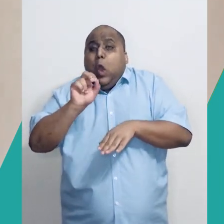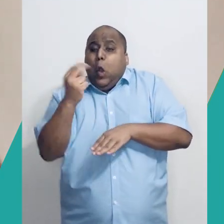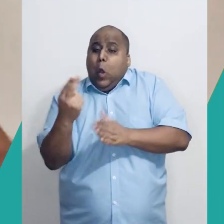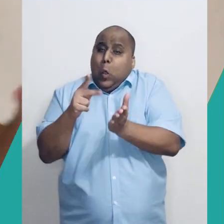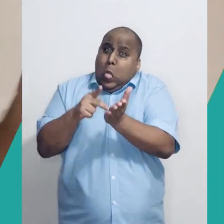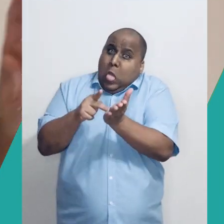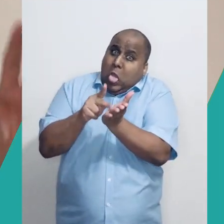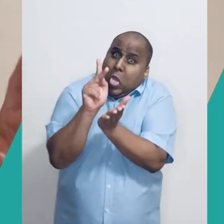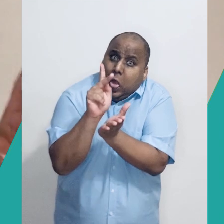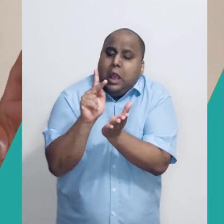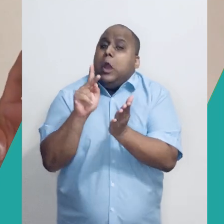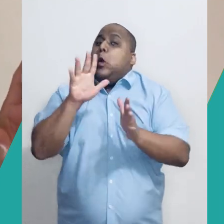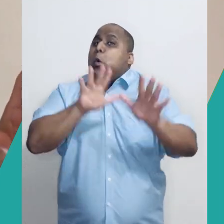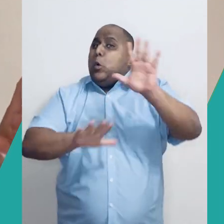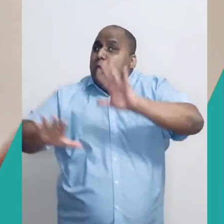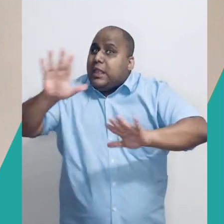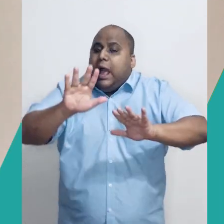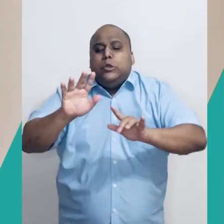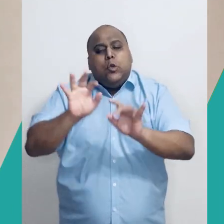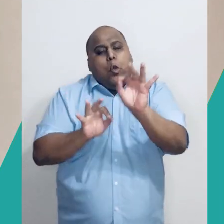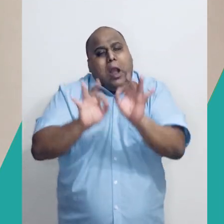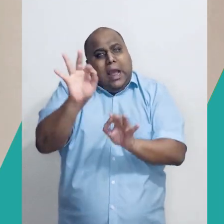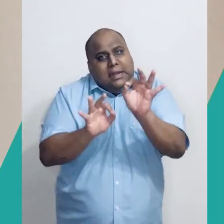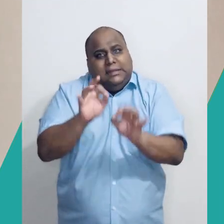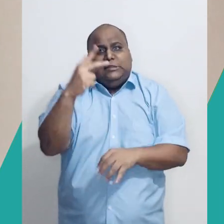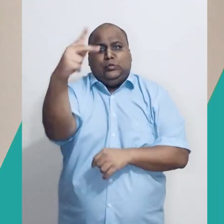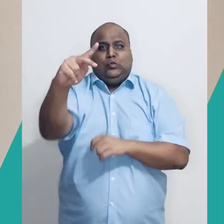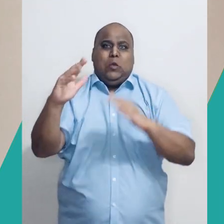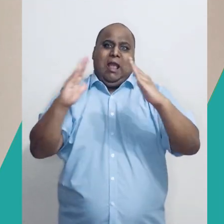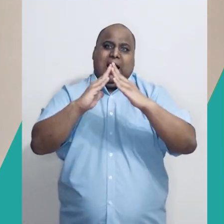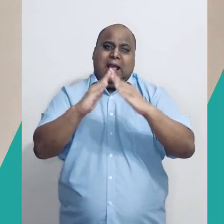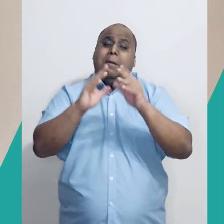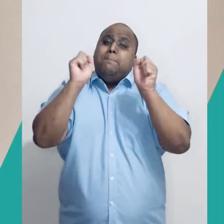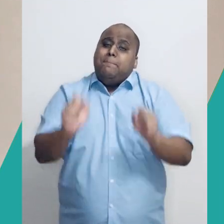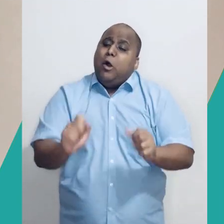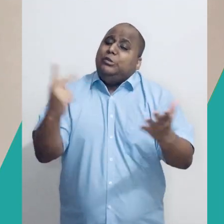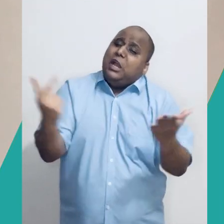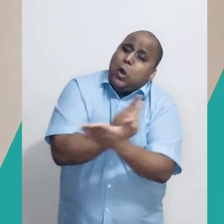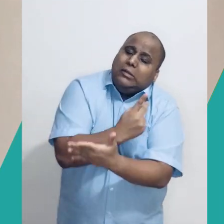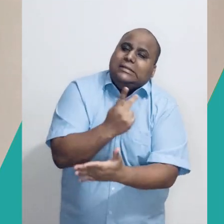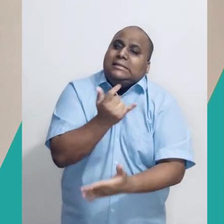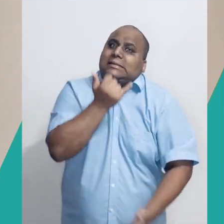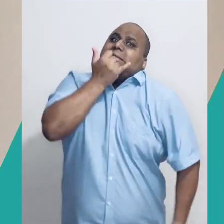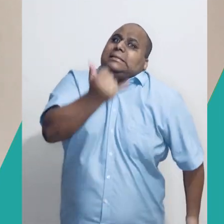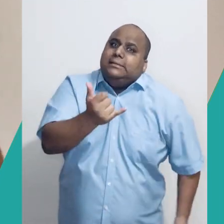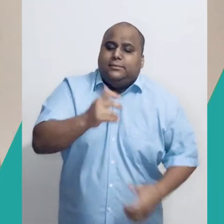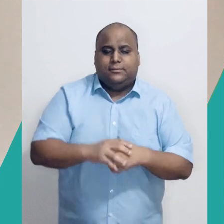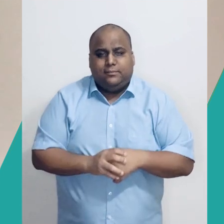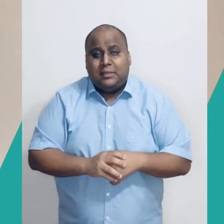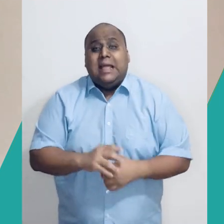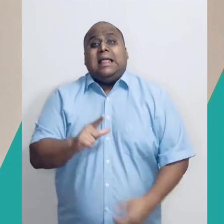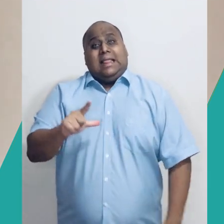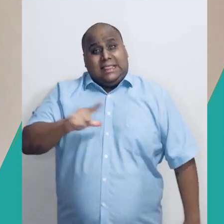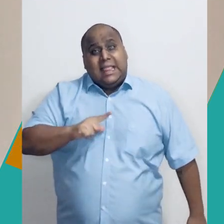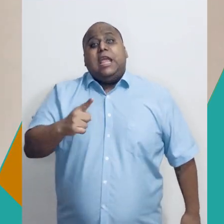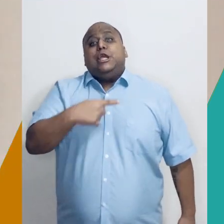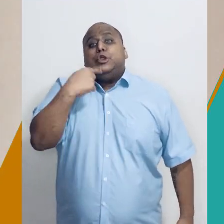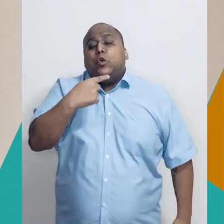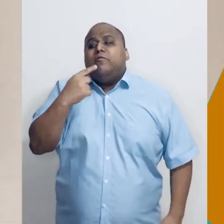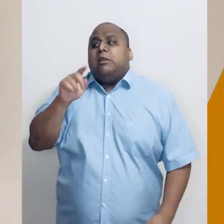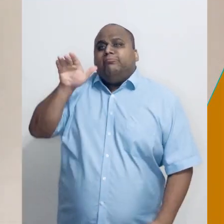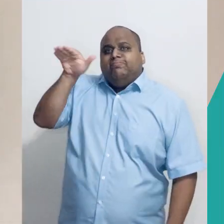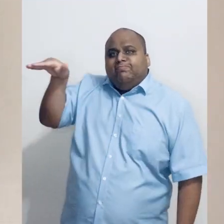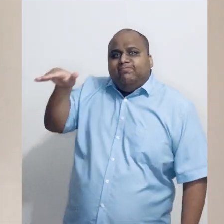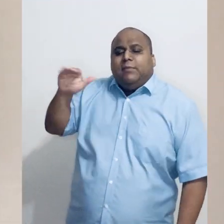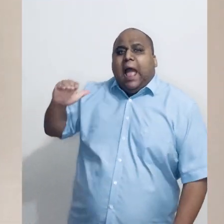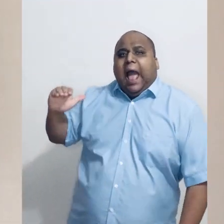escorregadio ou que estão cheios de objetos não são o ideal, porque pode acontecer algum acidente. Na dúvida, peça